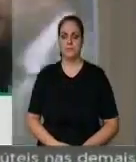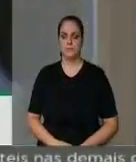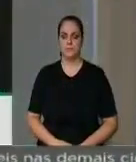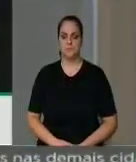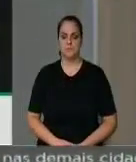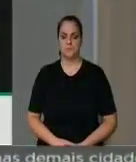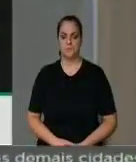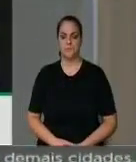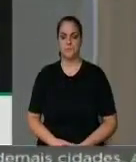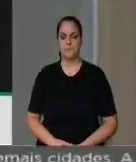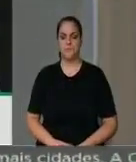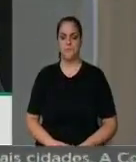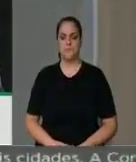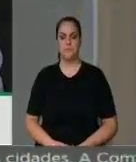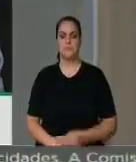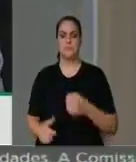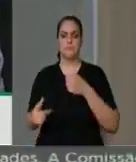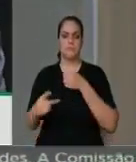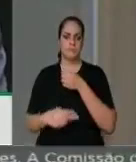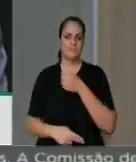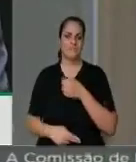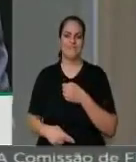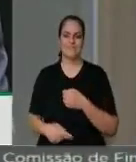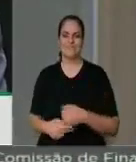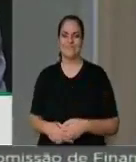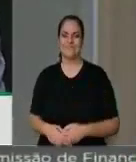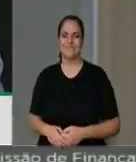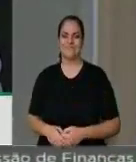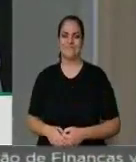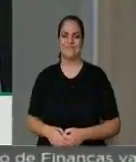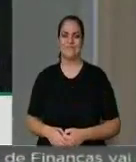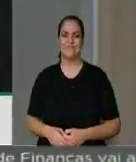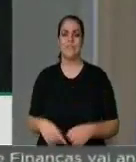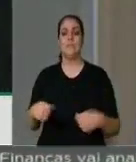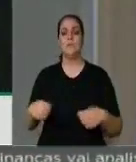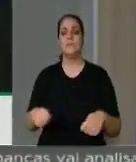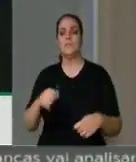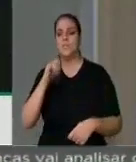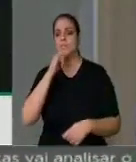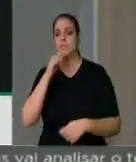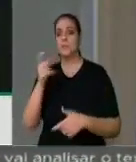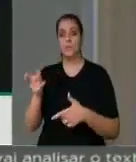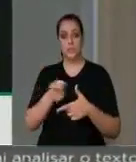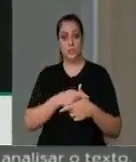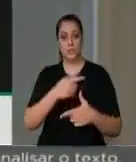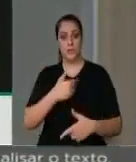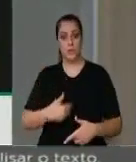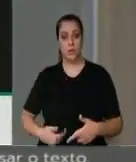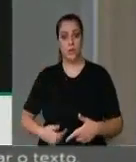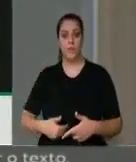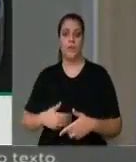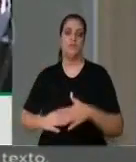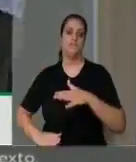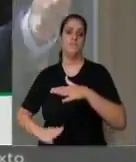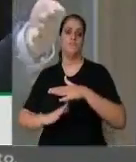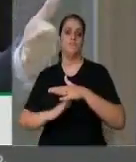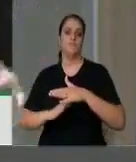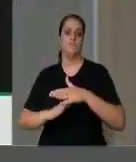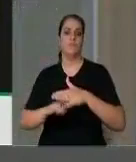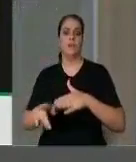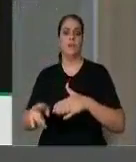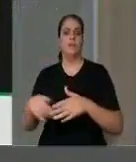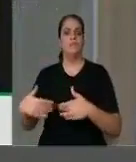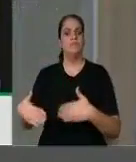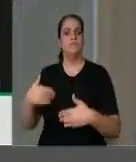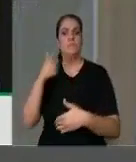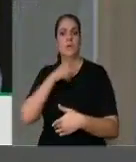Presidente, possam ter suspensas as parcelas da sua dívida com a União para exatamente sobrar algum tipo